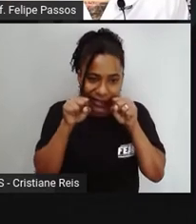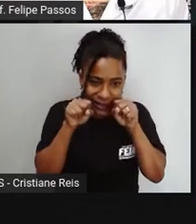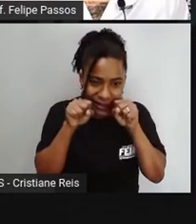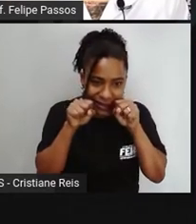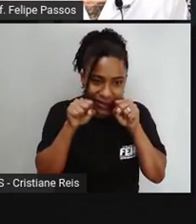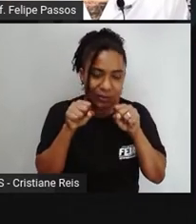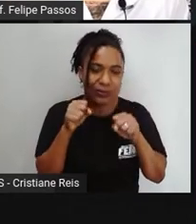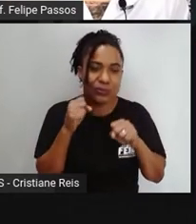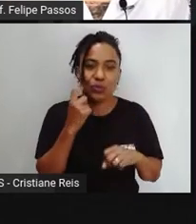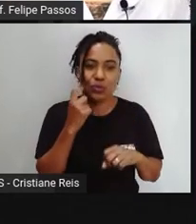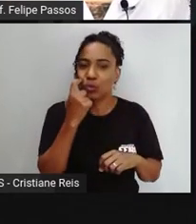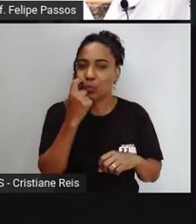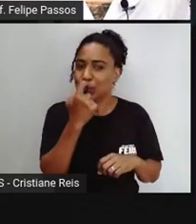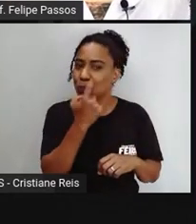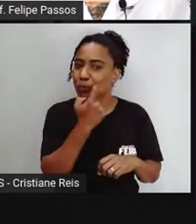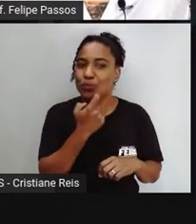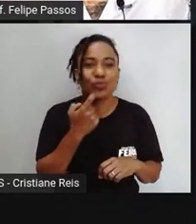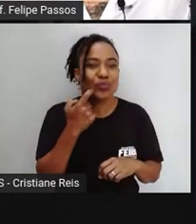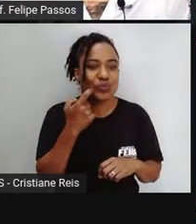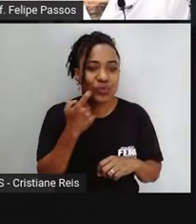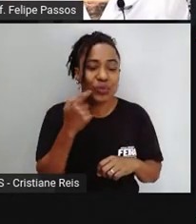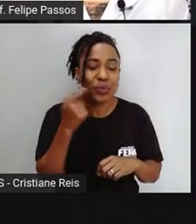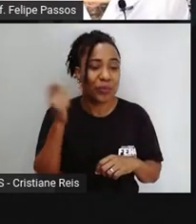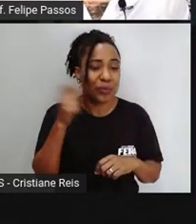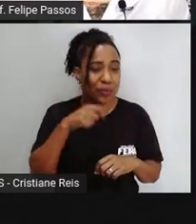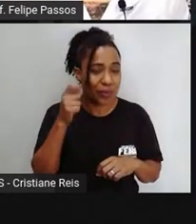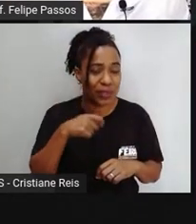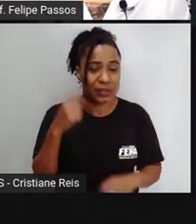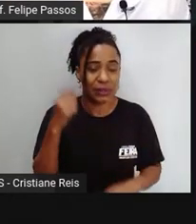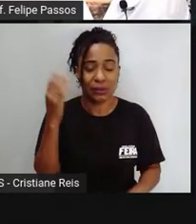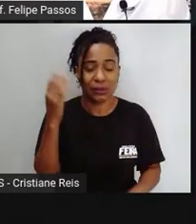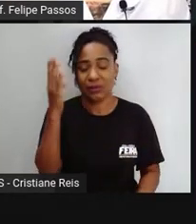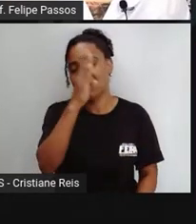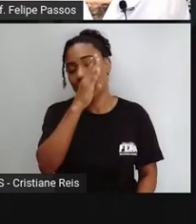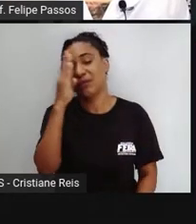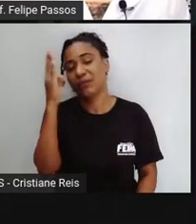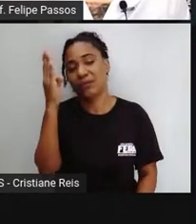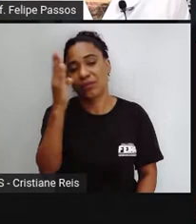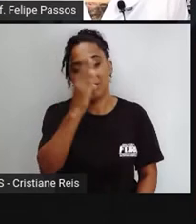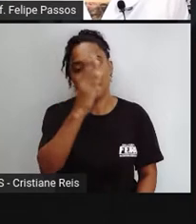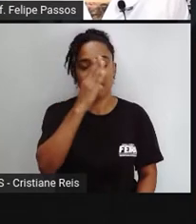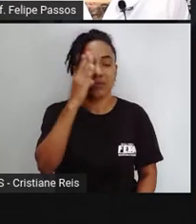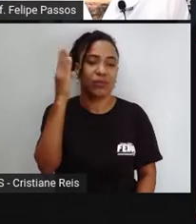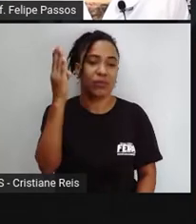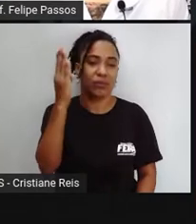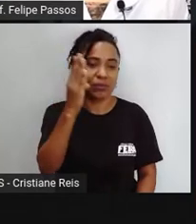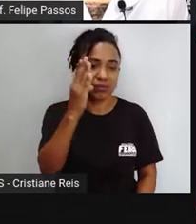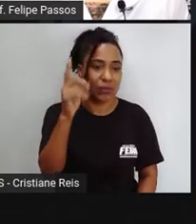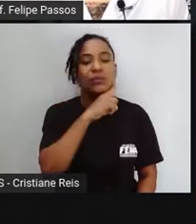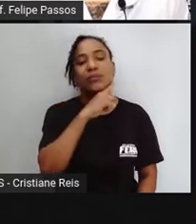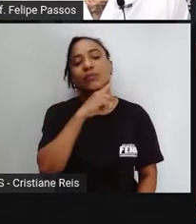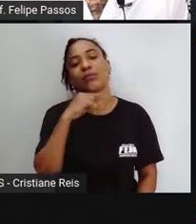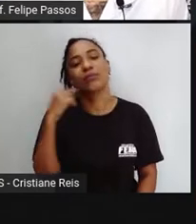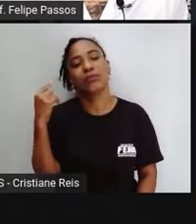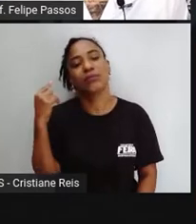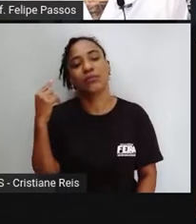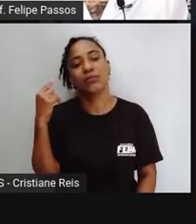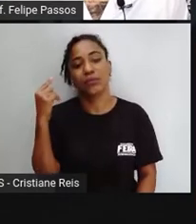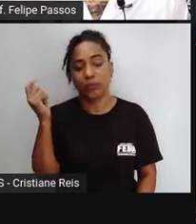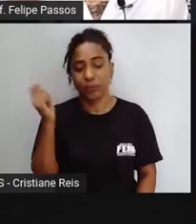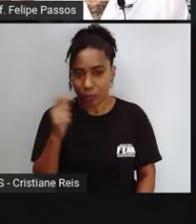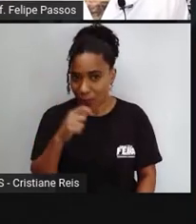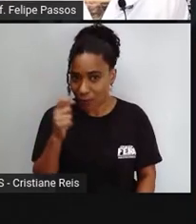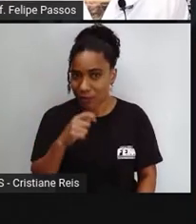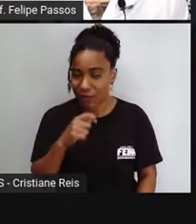ela pode, desde passar mal, até mesmo em casos graves, chegar a óbito, né? Então, olha só. Uma planta muito